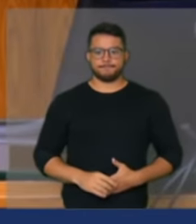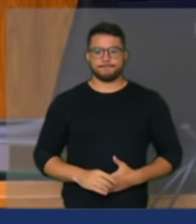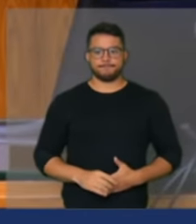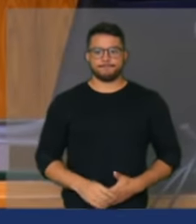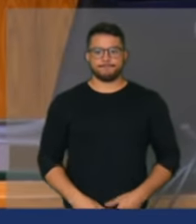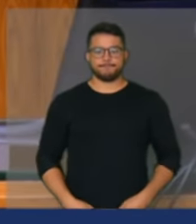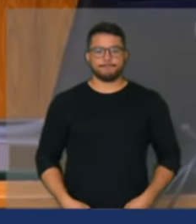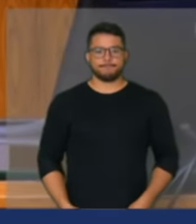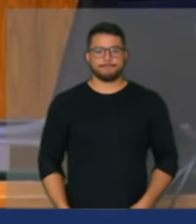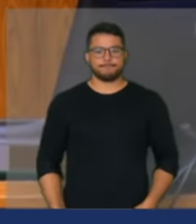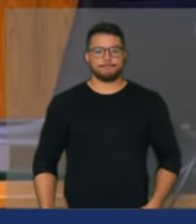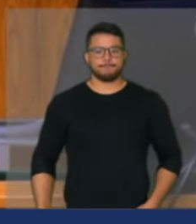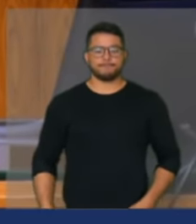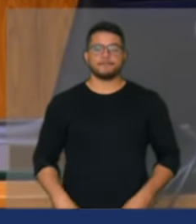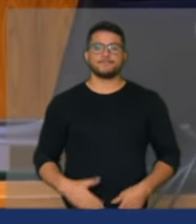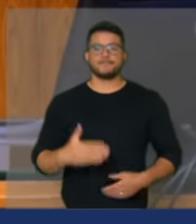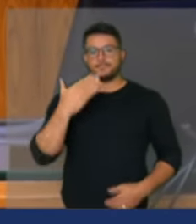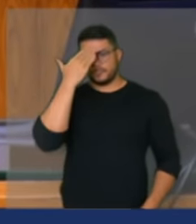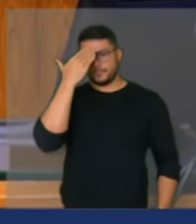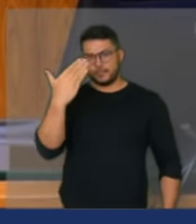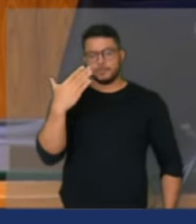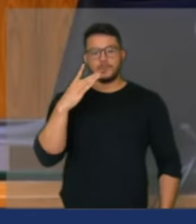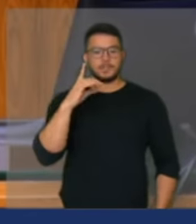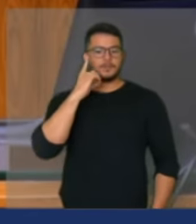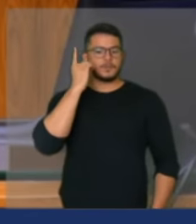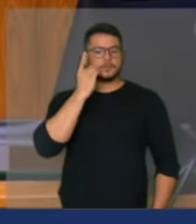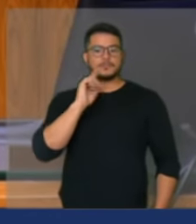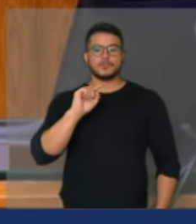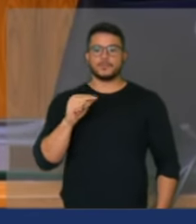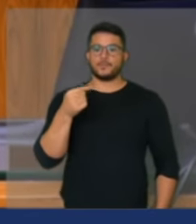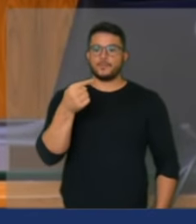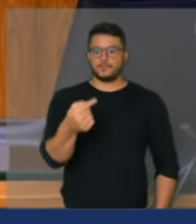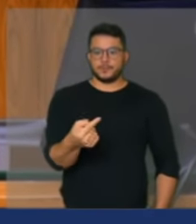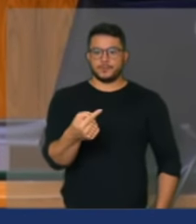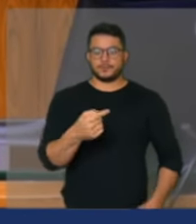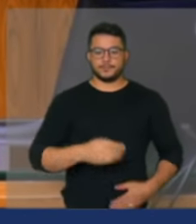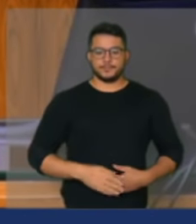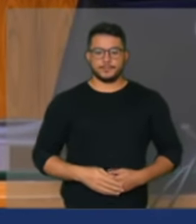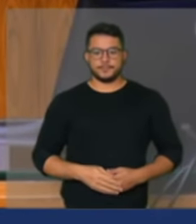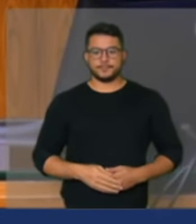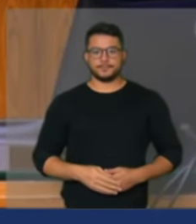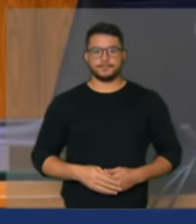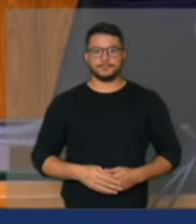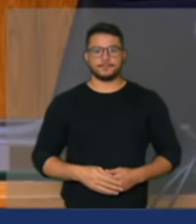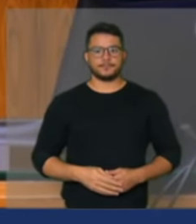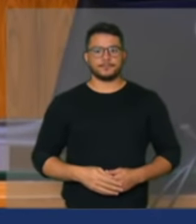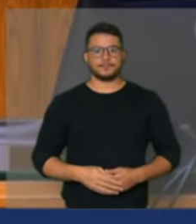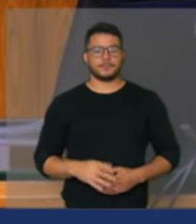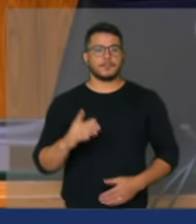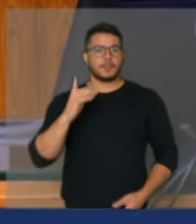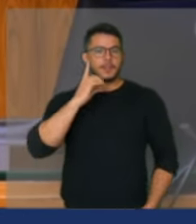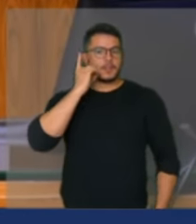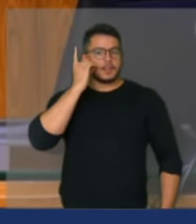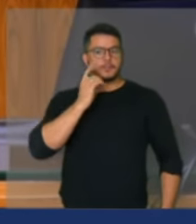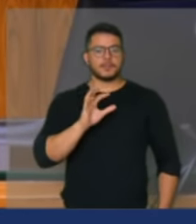perpétua Almeida. Próximo orador inscrito, três minutos, deputado Fábio Tradi.